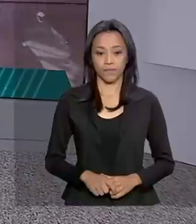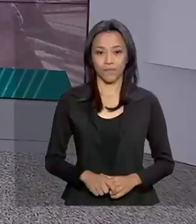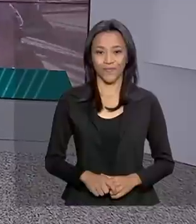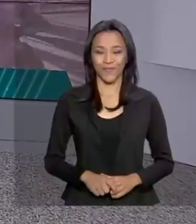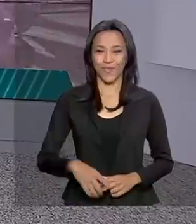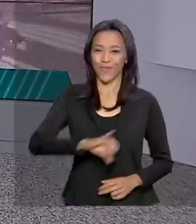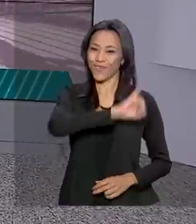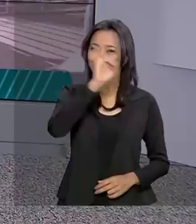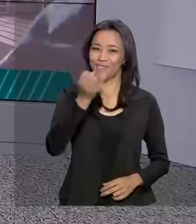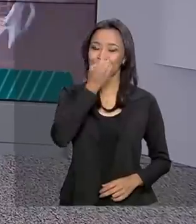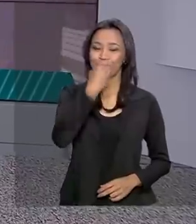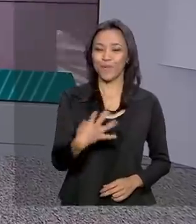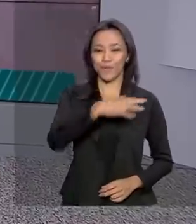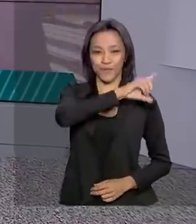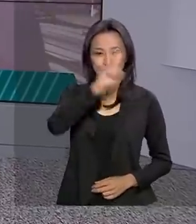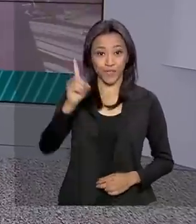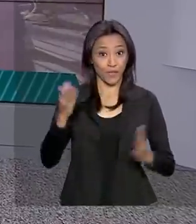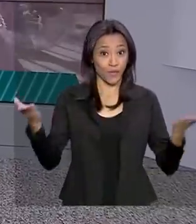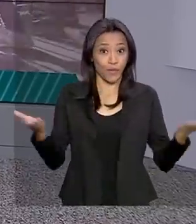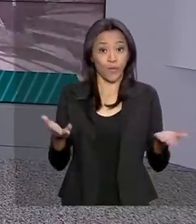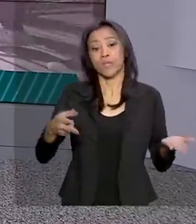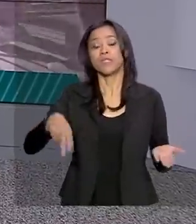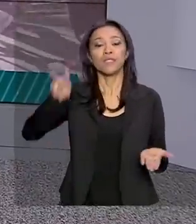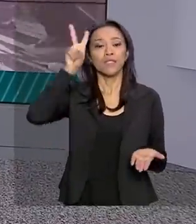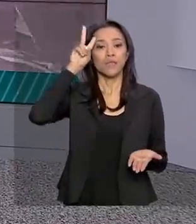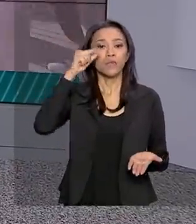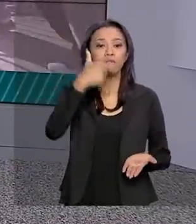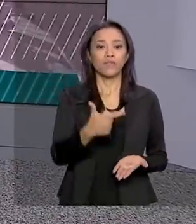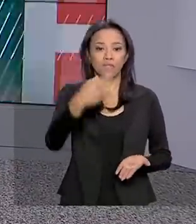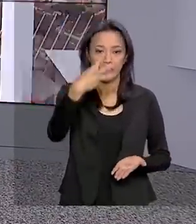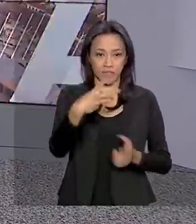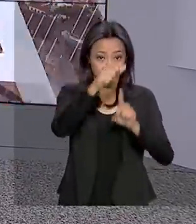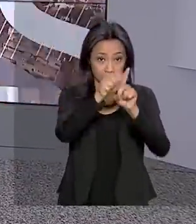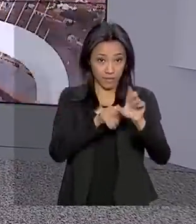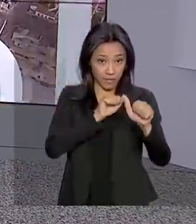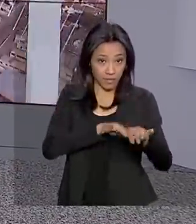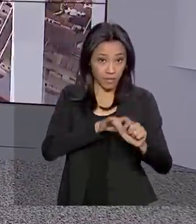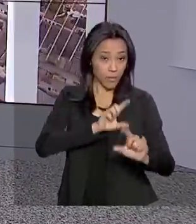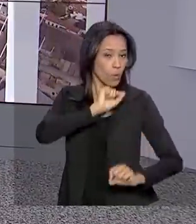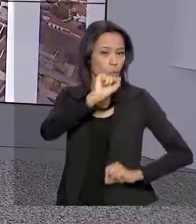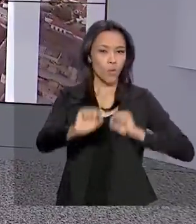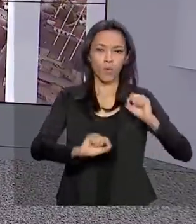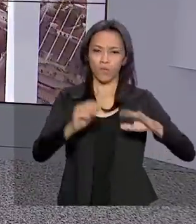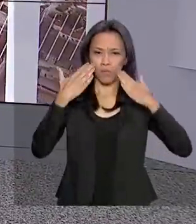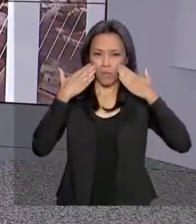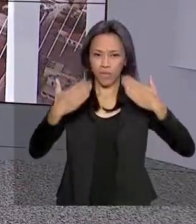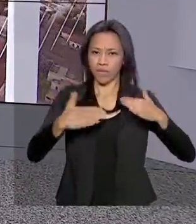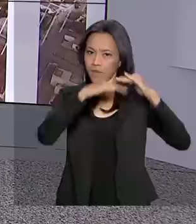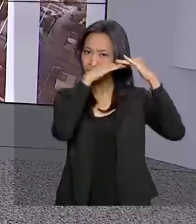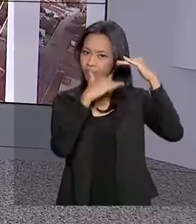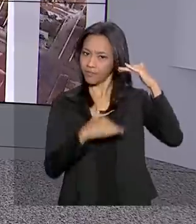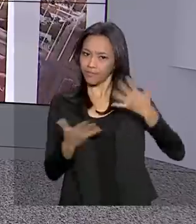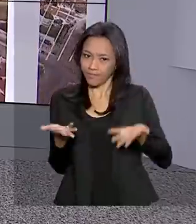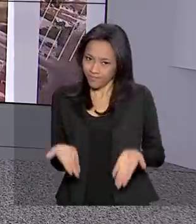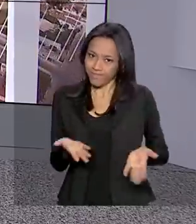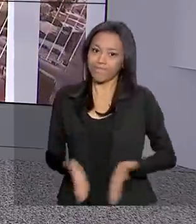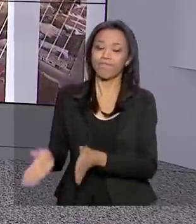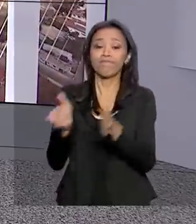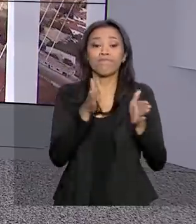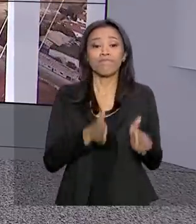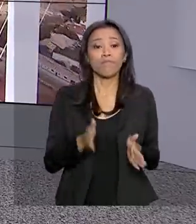Olá, bom dia pra você. Hoje é segunda-feira, 23 de setembro. Veja agora os destaques desta edição do Brasil em Dia.